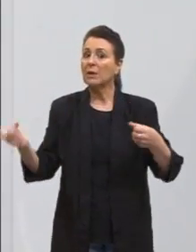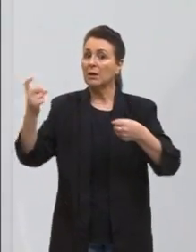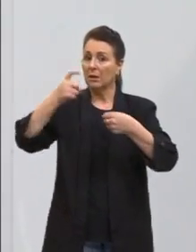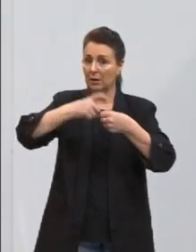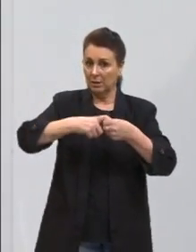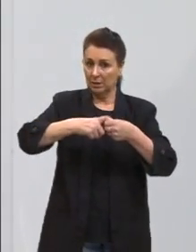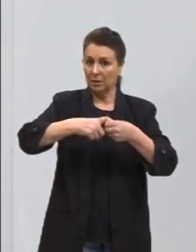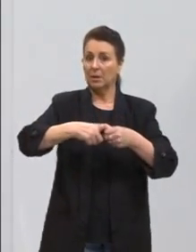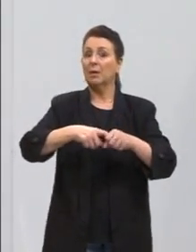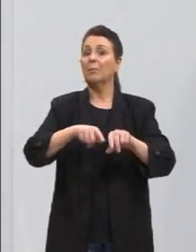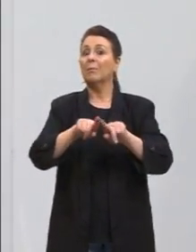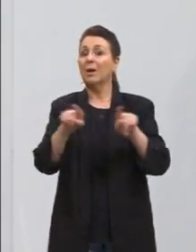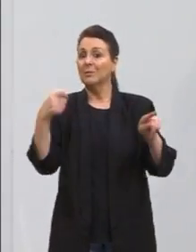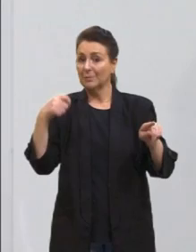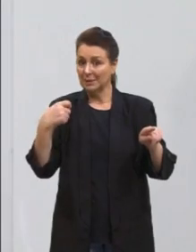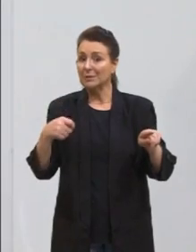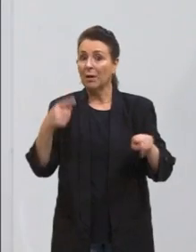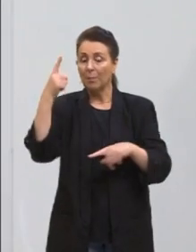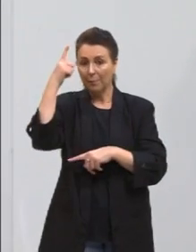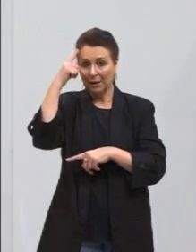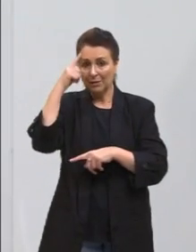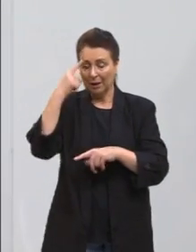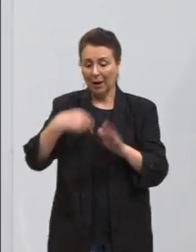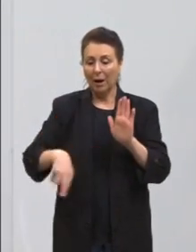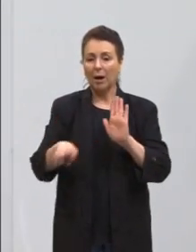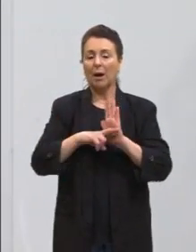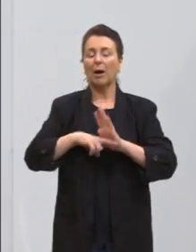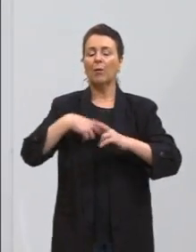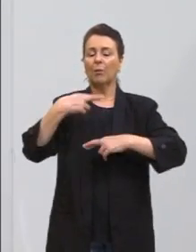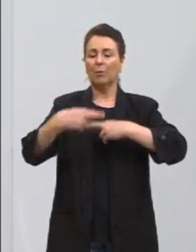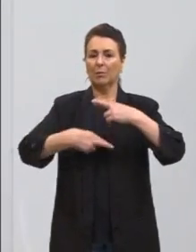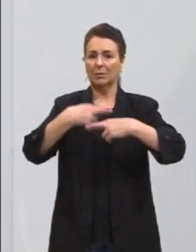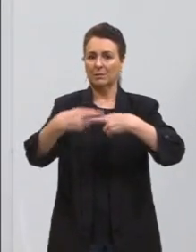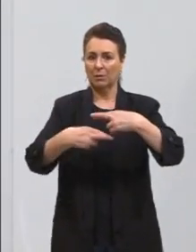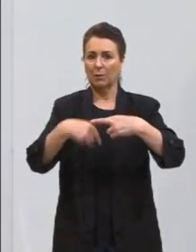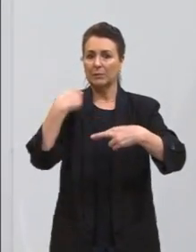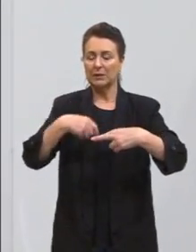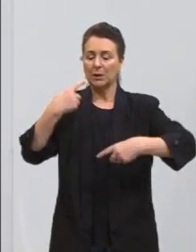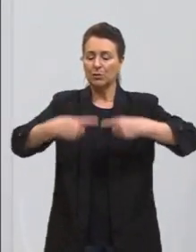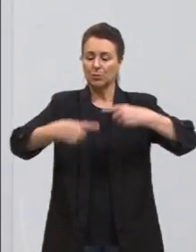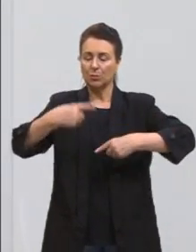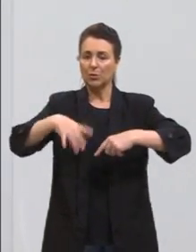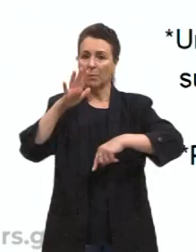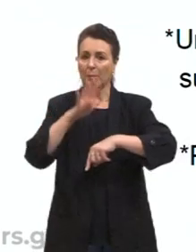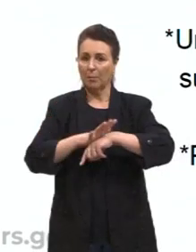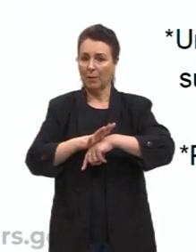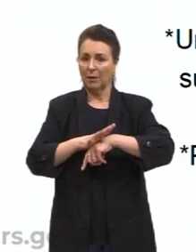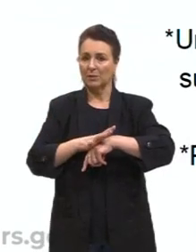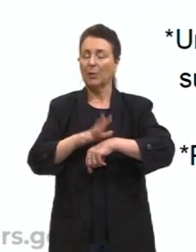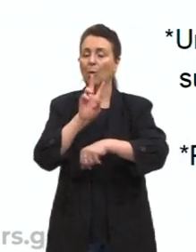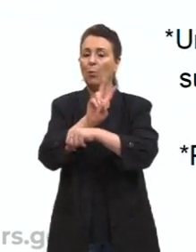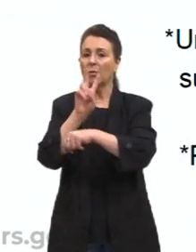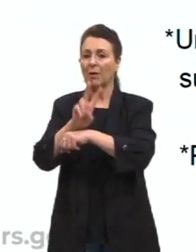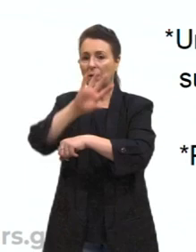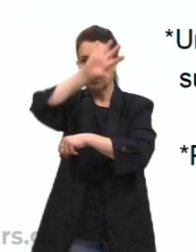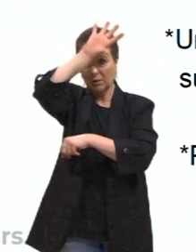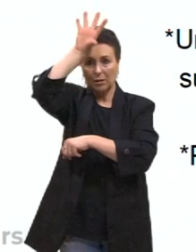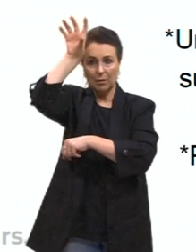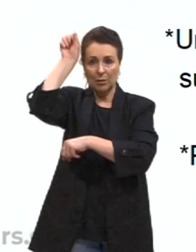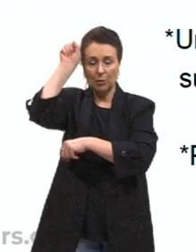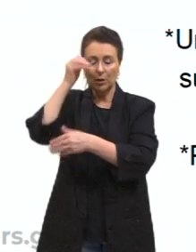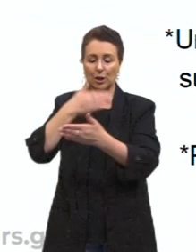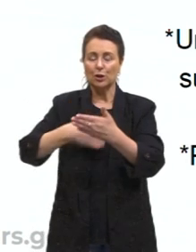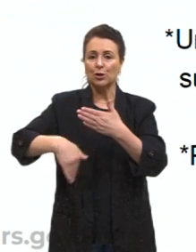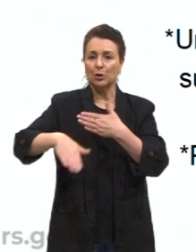atitude de recuperação. Parece que nós precisamos discutir mais essa atitude de recuperação da Amazônia e de todos os biomas, né?